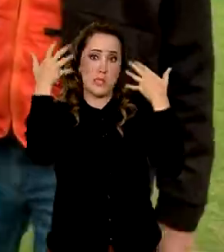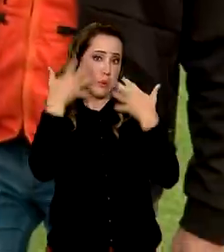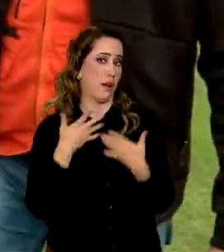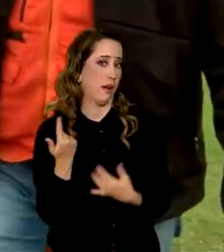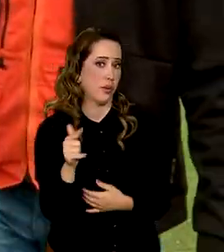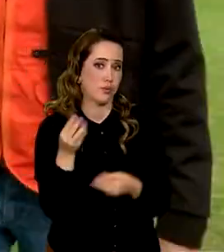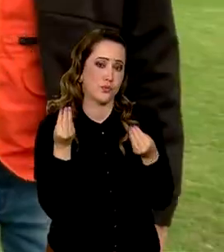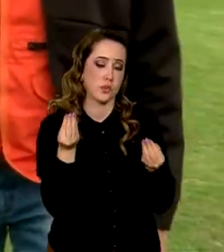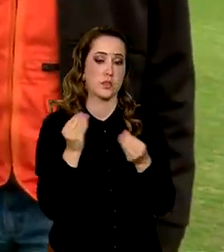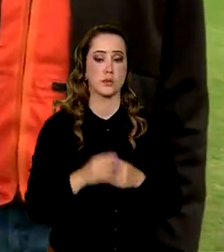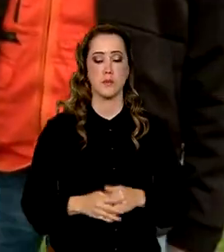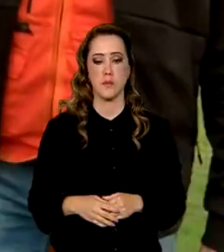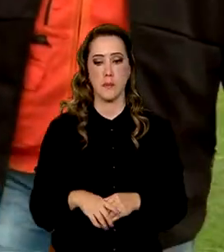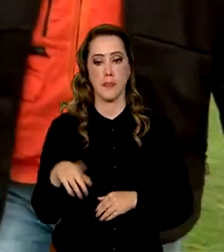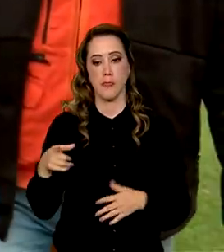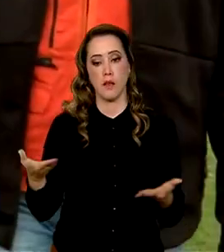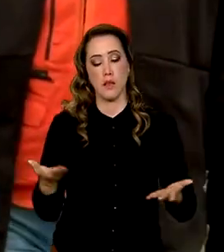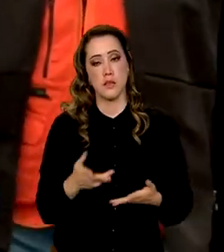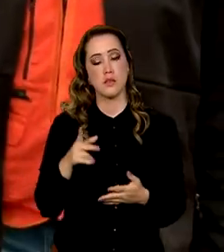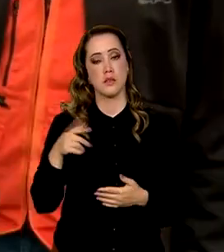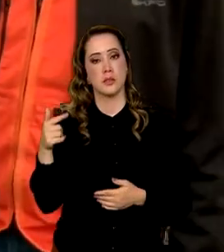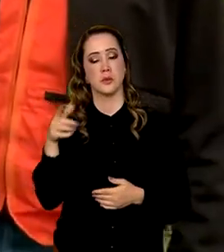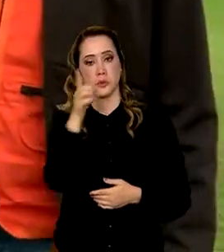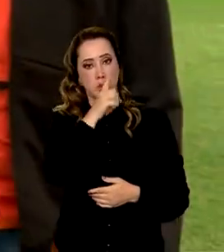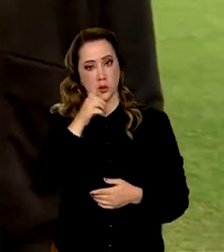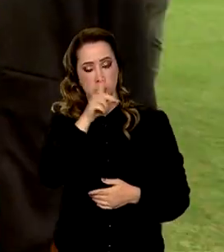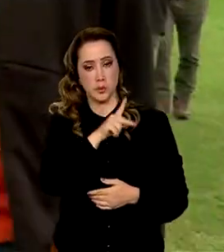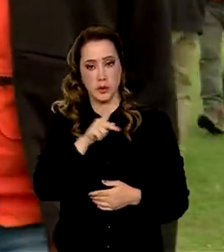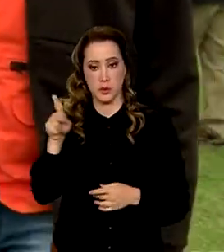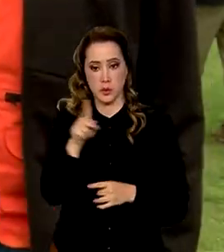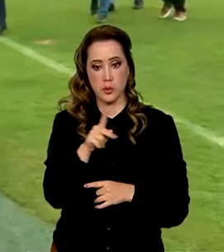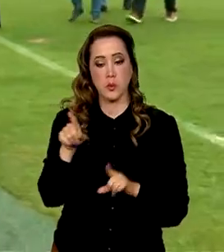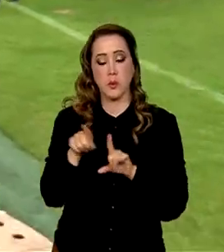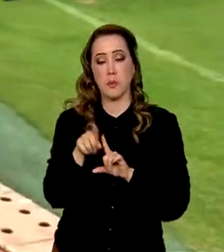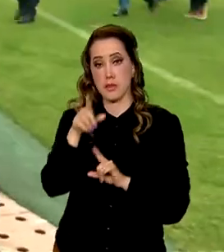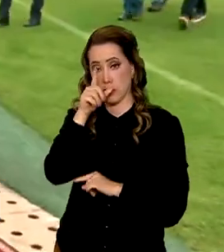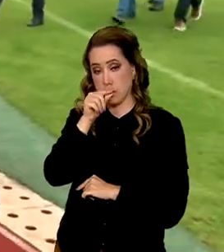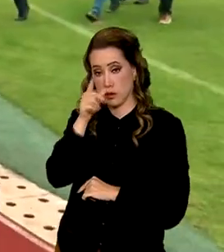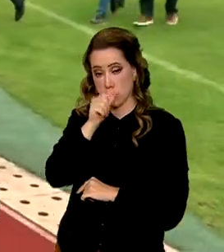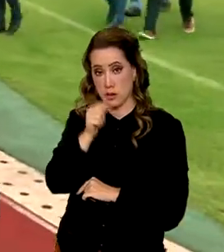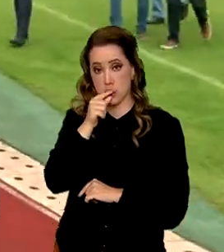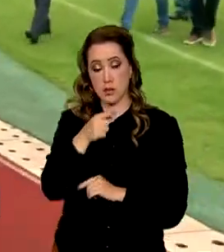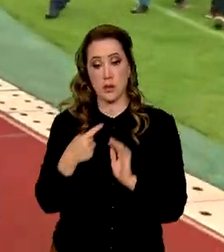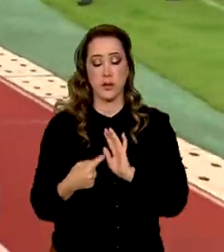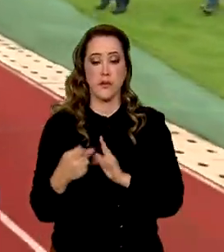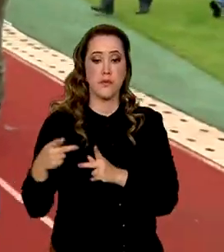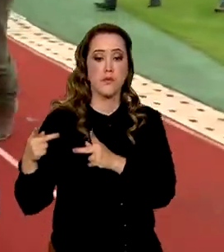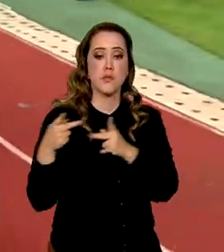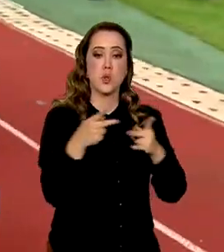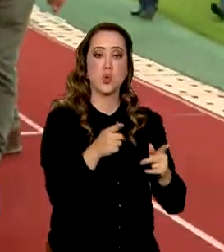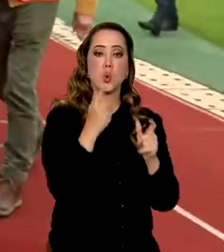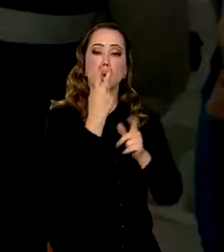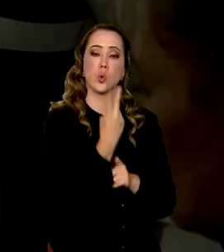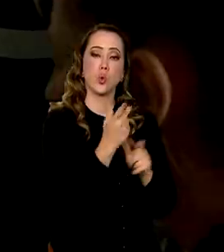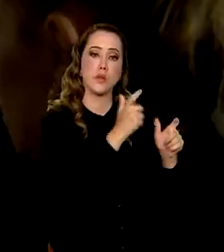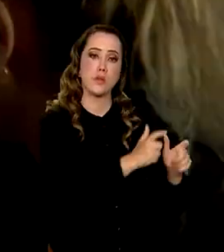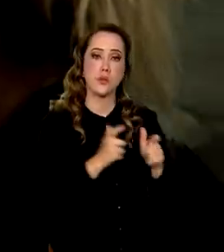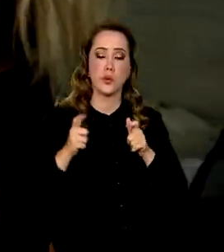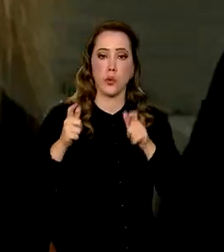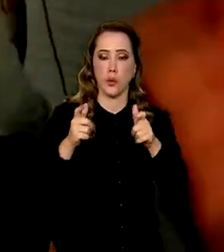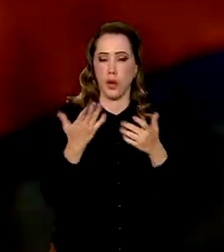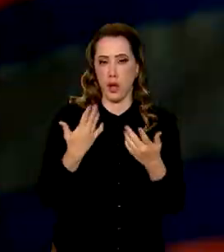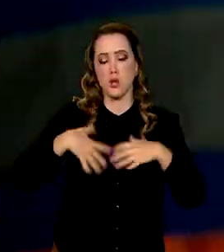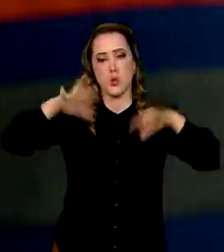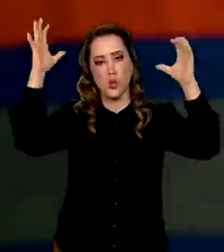Neste domingo, o presidente em exercício, Geraldo Alckmin, visitou dois dos municípios atingidos pelas fortes chuvas. Ele estava